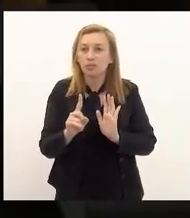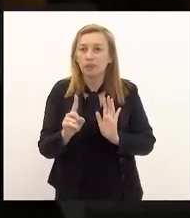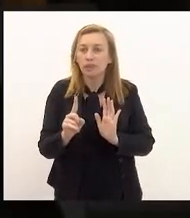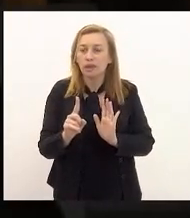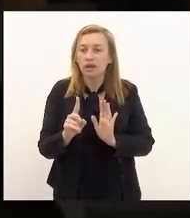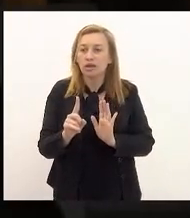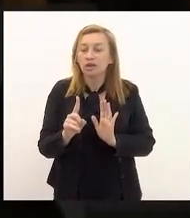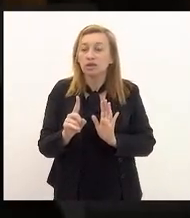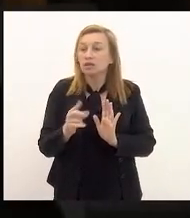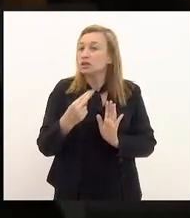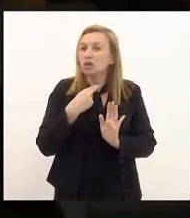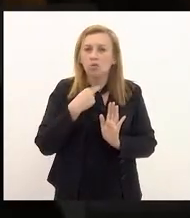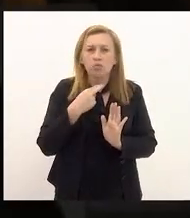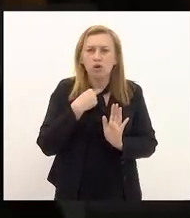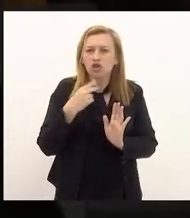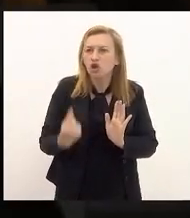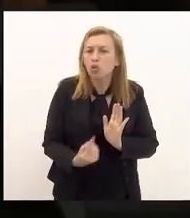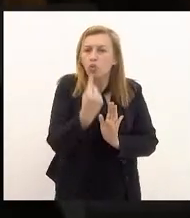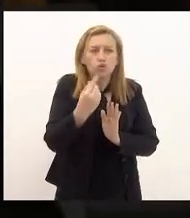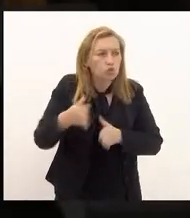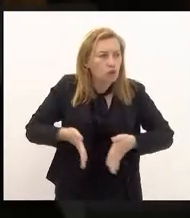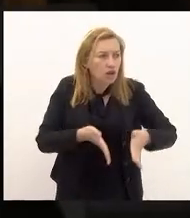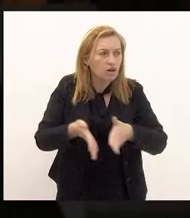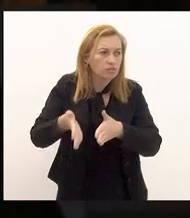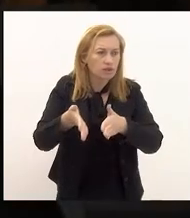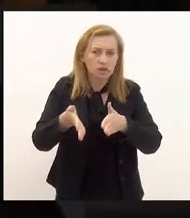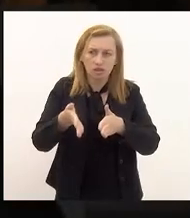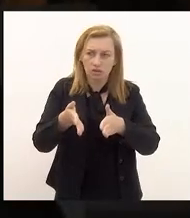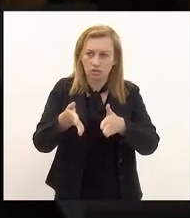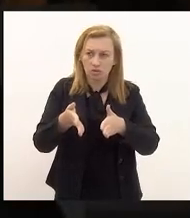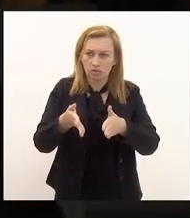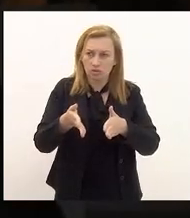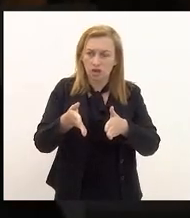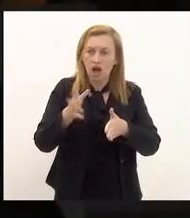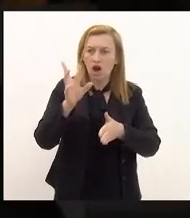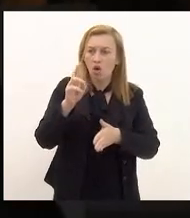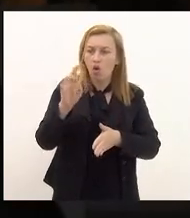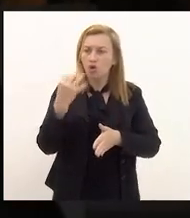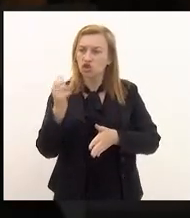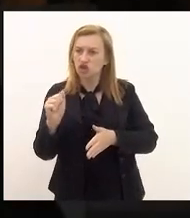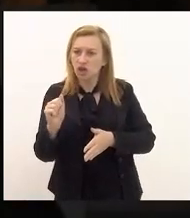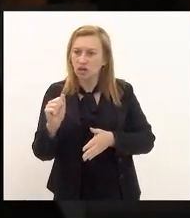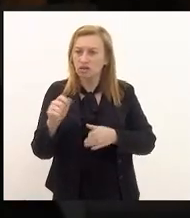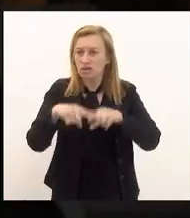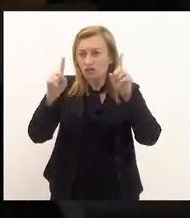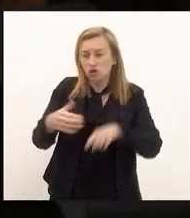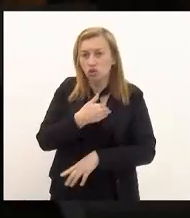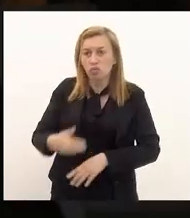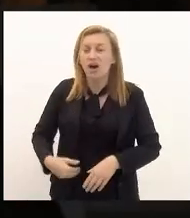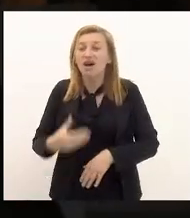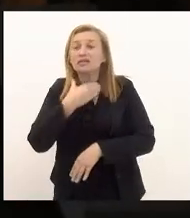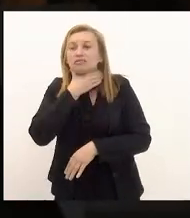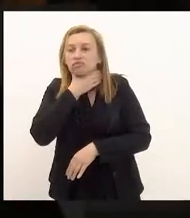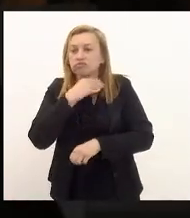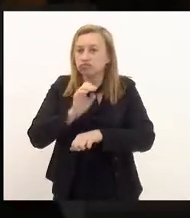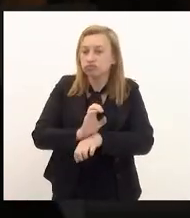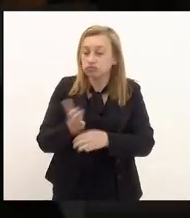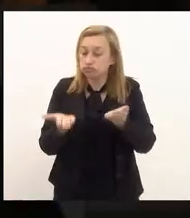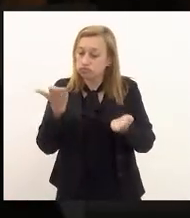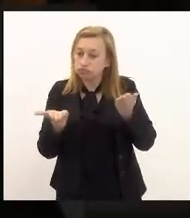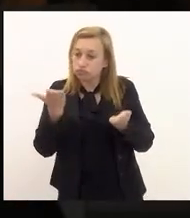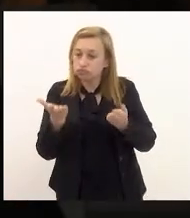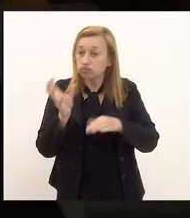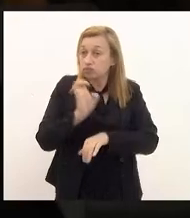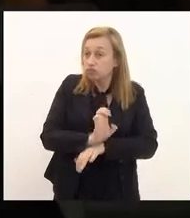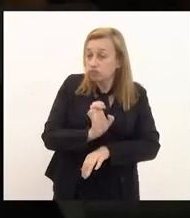seguinte não pode ter um único caminho que seja arrochar o servidor público a solução da crise fiscal do Estado o equilíbrio fiscal do